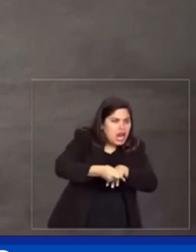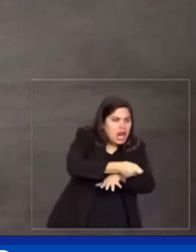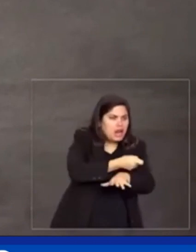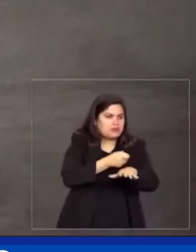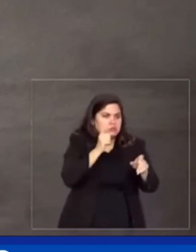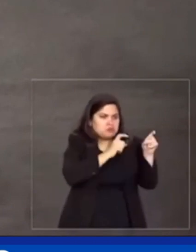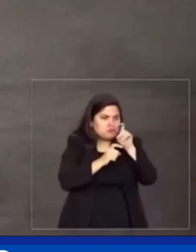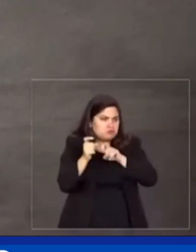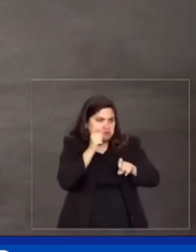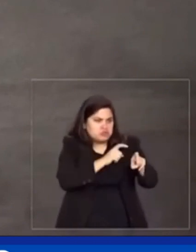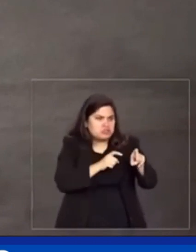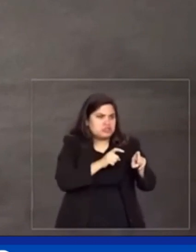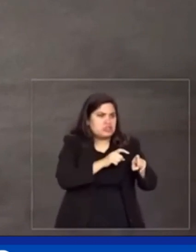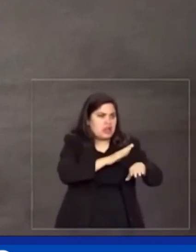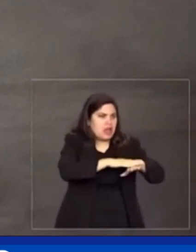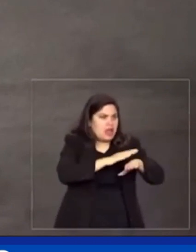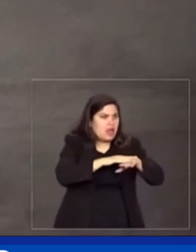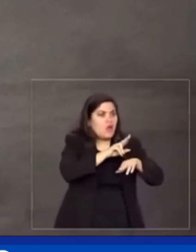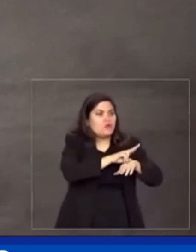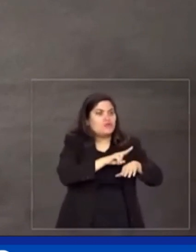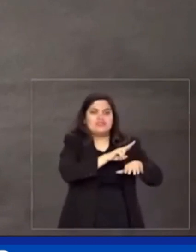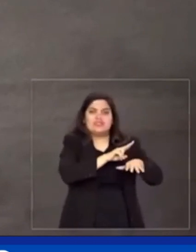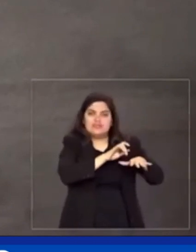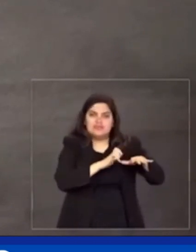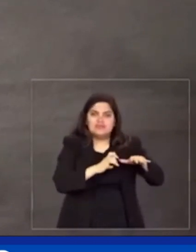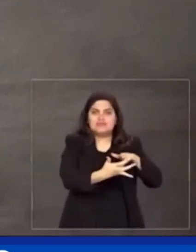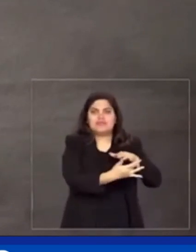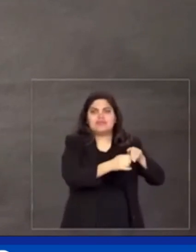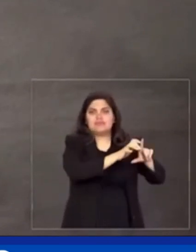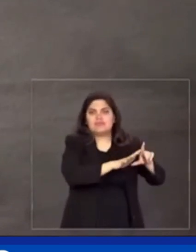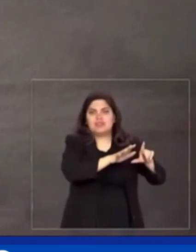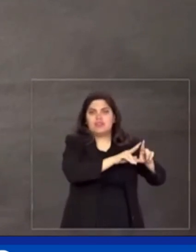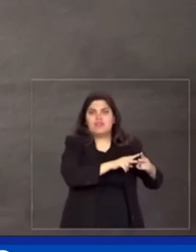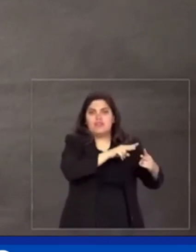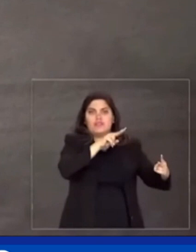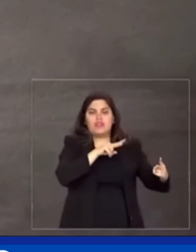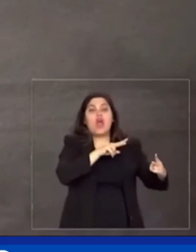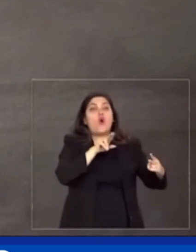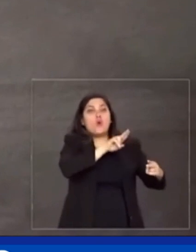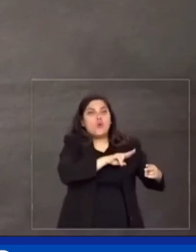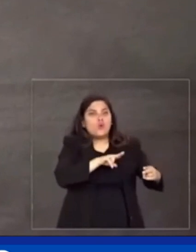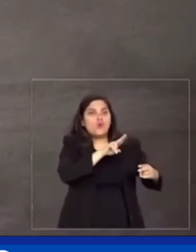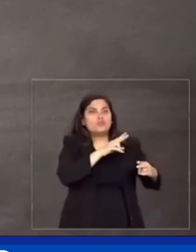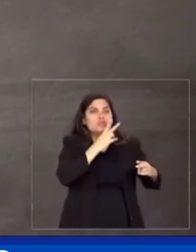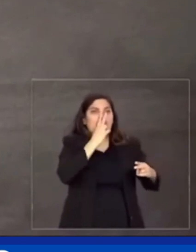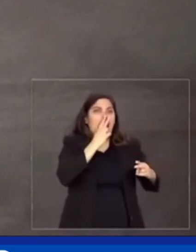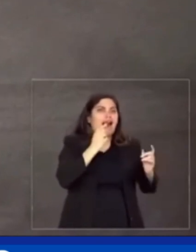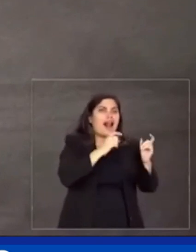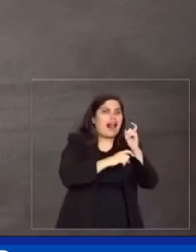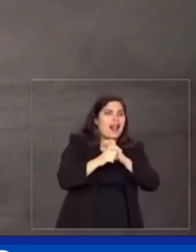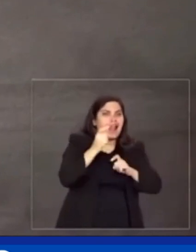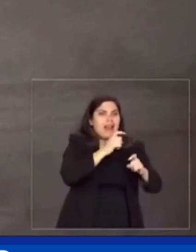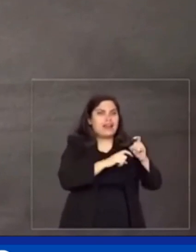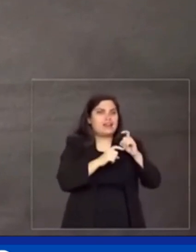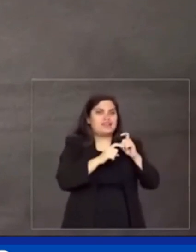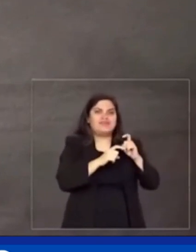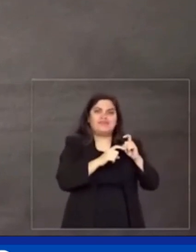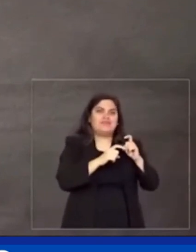disponibilizados por plataformas digitais que atuam de maneira gananciosa e absolutamente